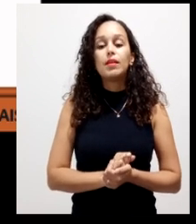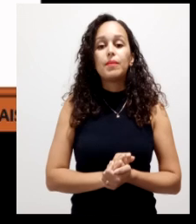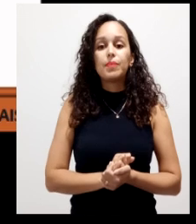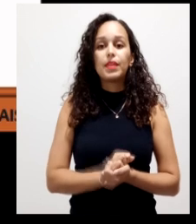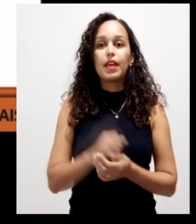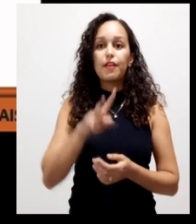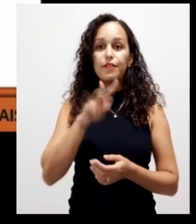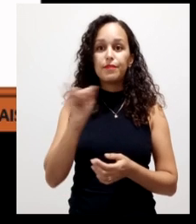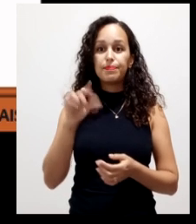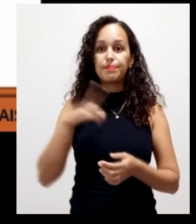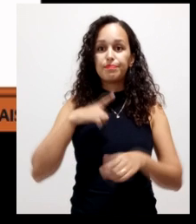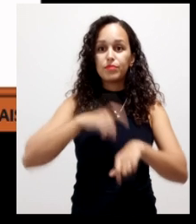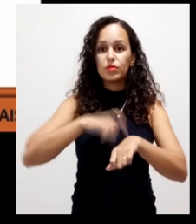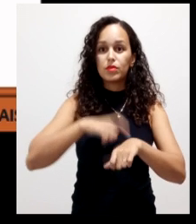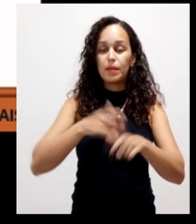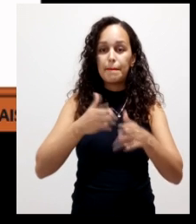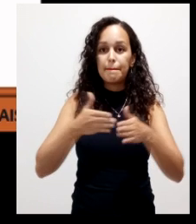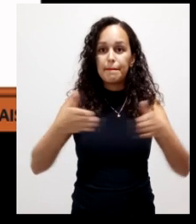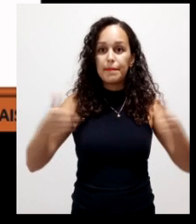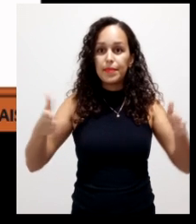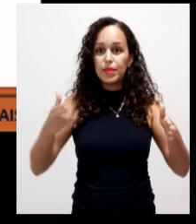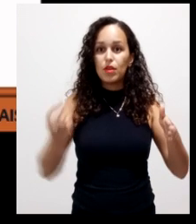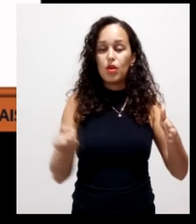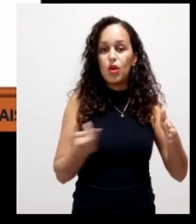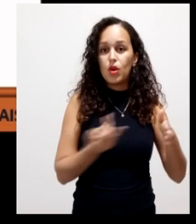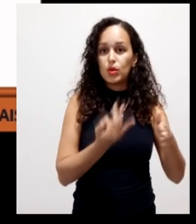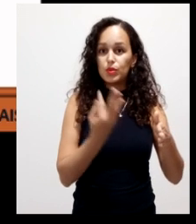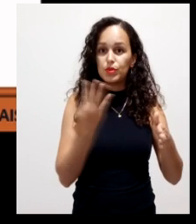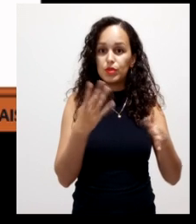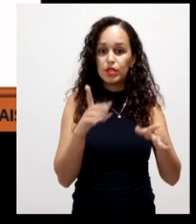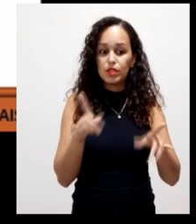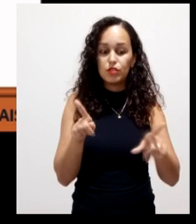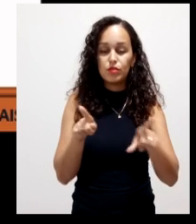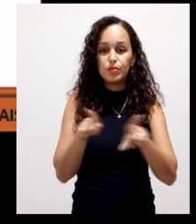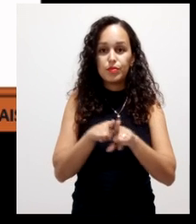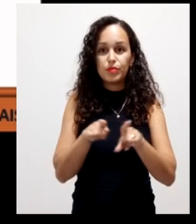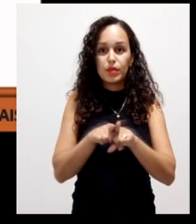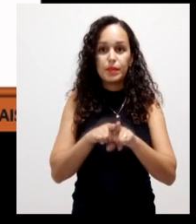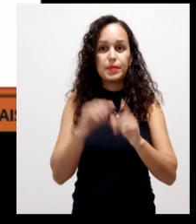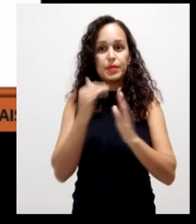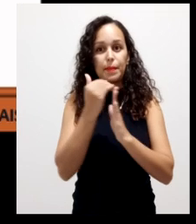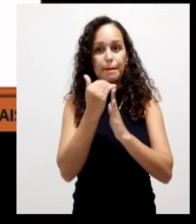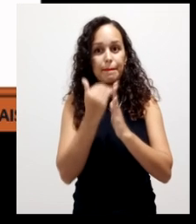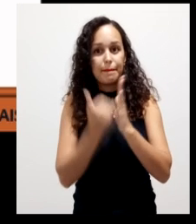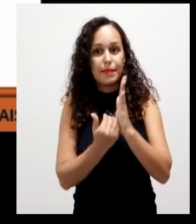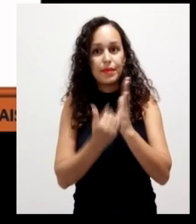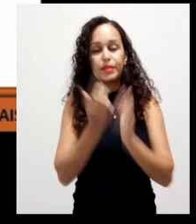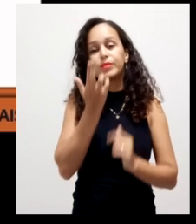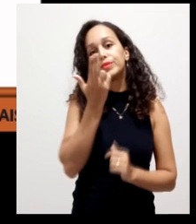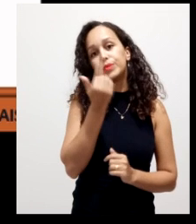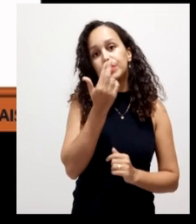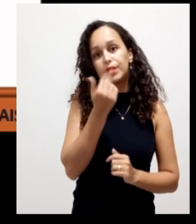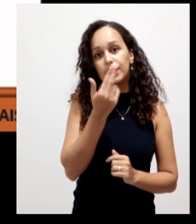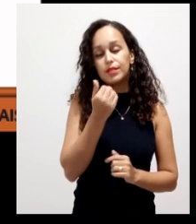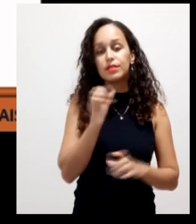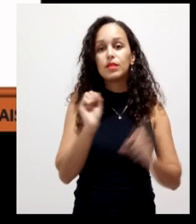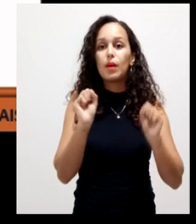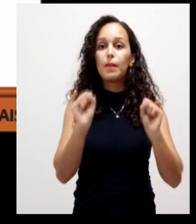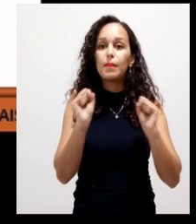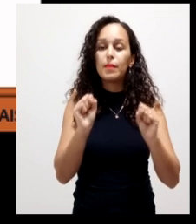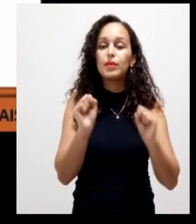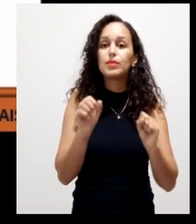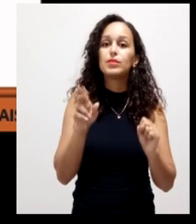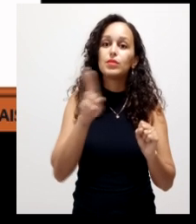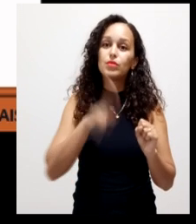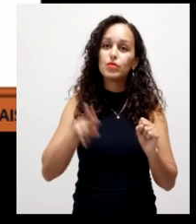passa por um tempo maior que vai ter uma quantidade vai estar disponibilizando menos menos nutrientes ele pode